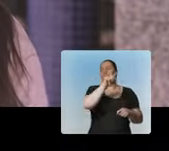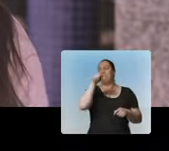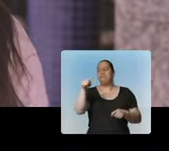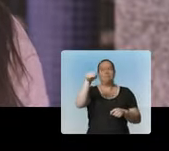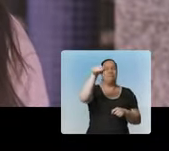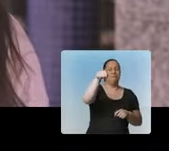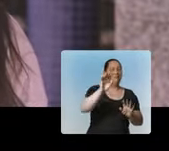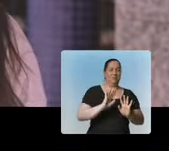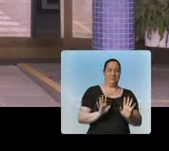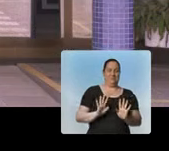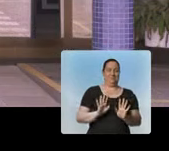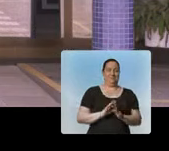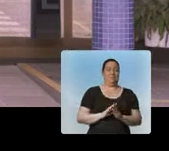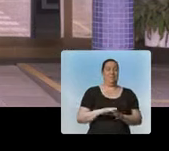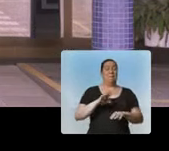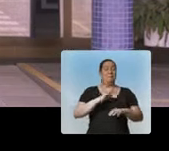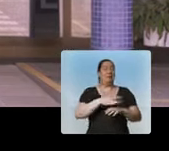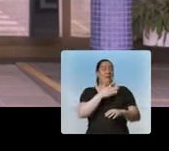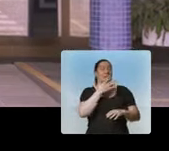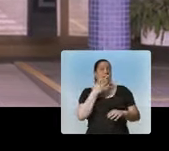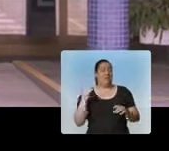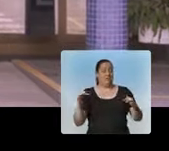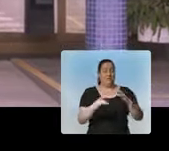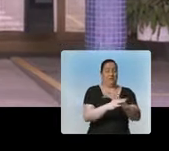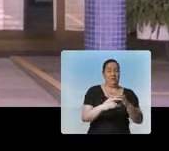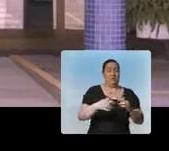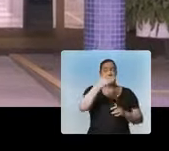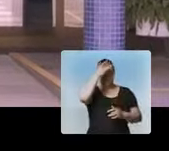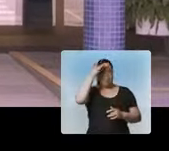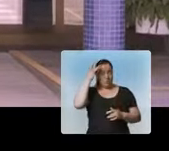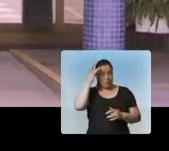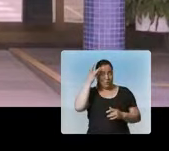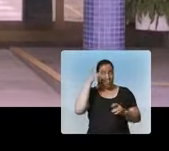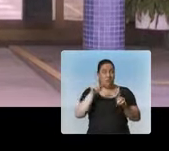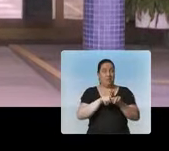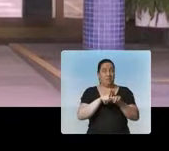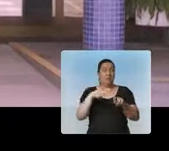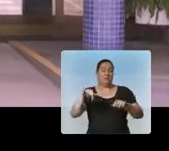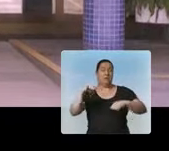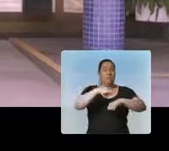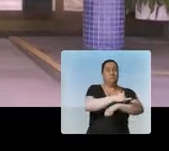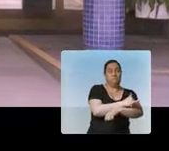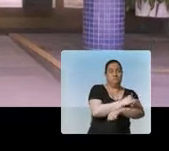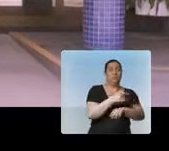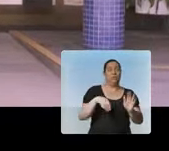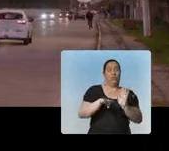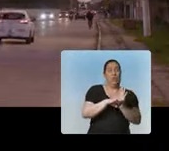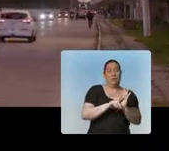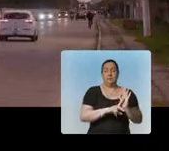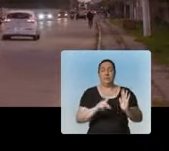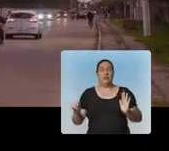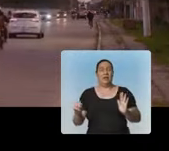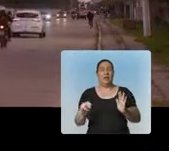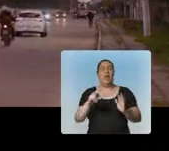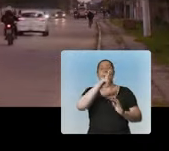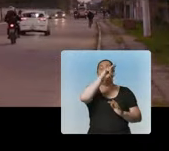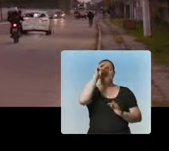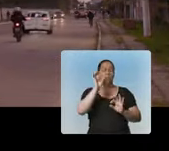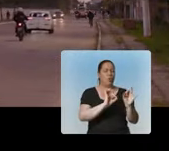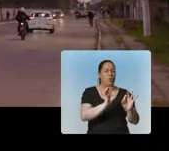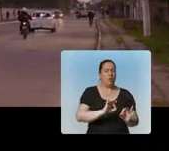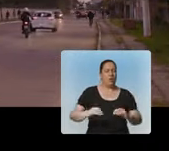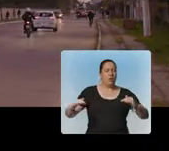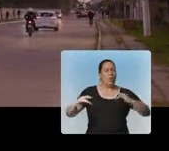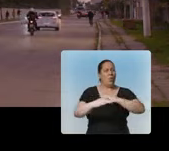precisar fazer esse deslocamento. E para facilitar o fluxo de veículos e de pessoas que chegam e saem do nosso aeroporto, a Prefeitura